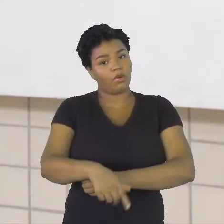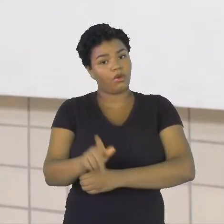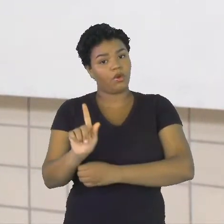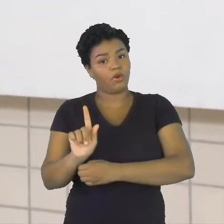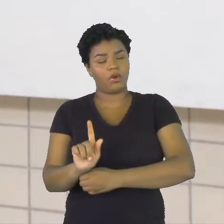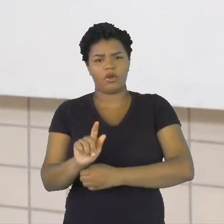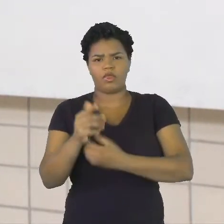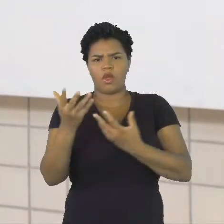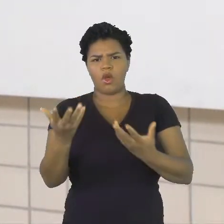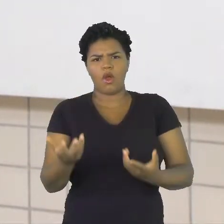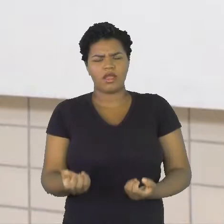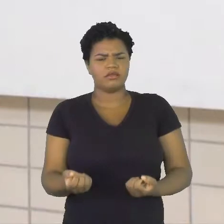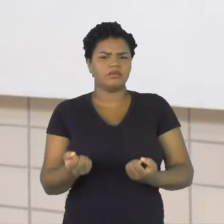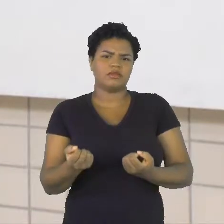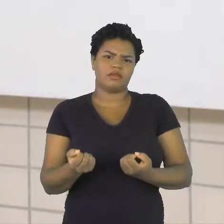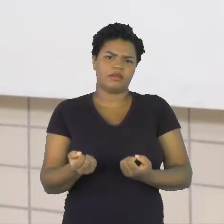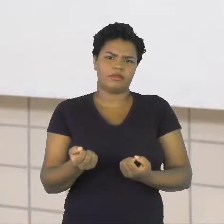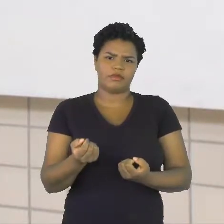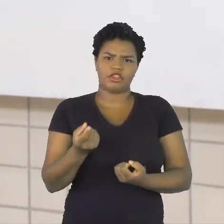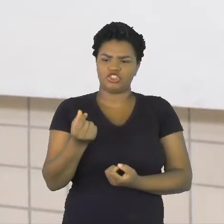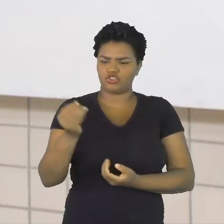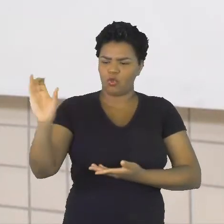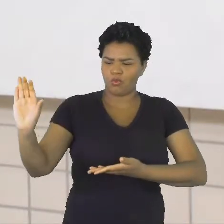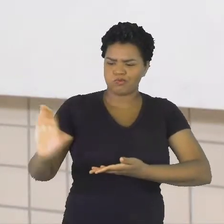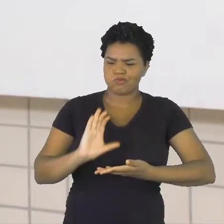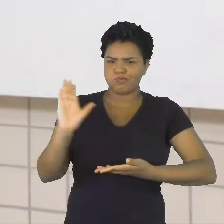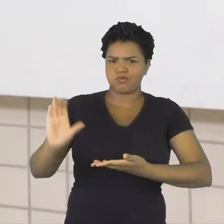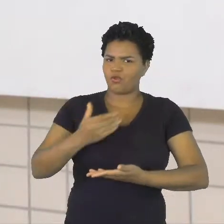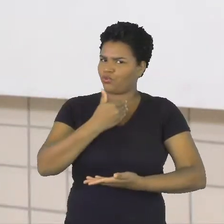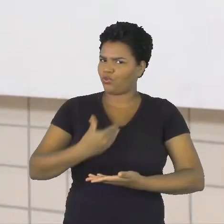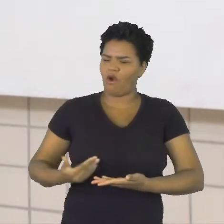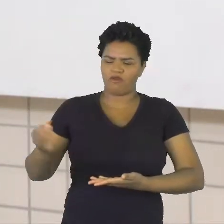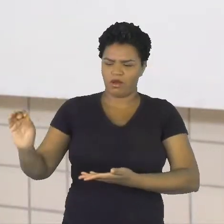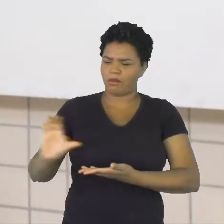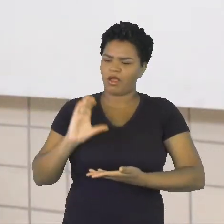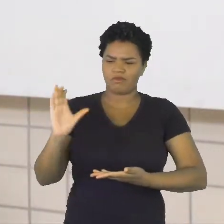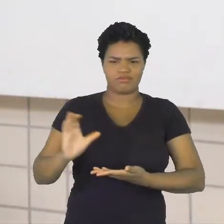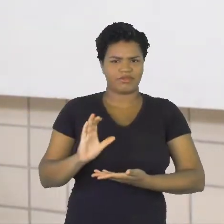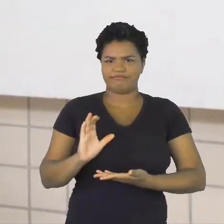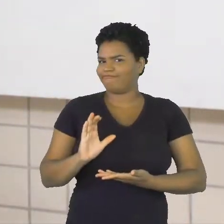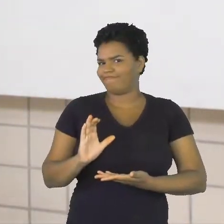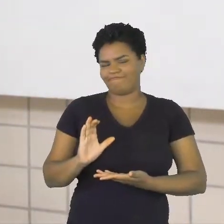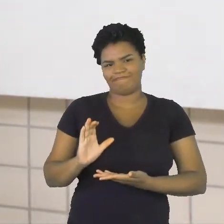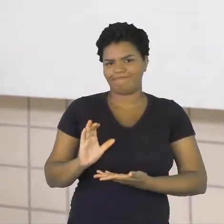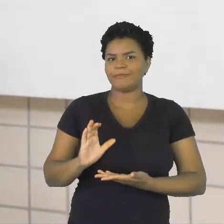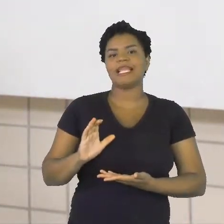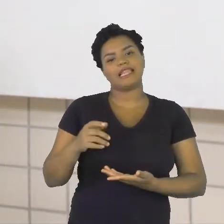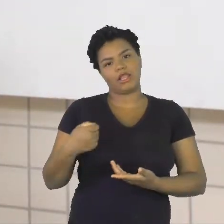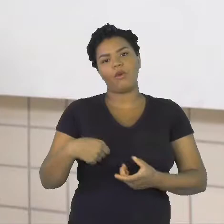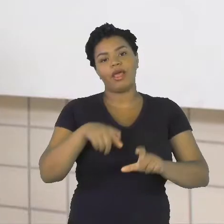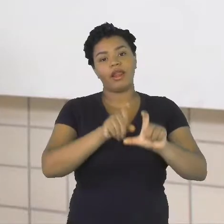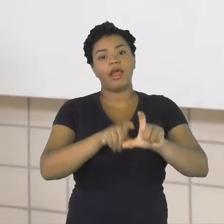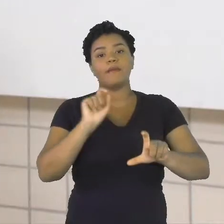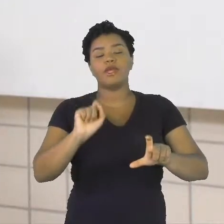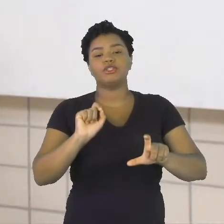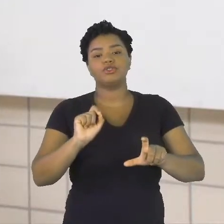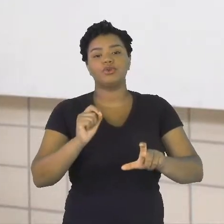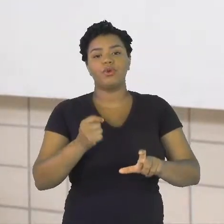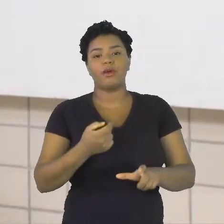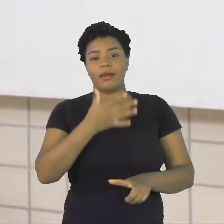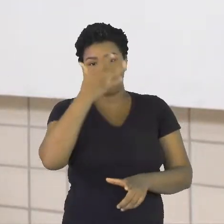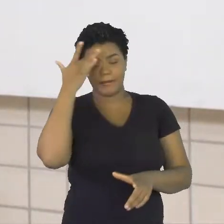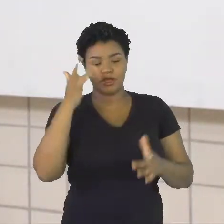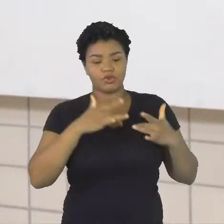recebem recurso público para se manterem, então elas dependem de doações. Então, pessoas